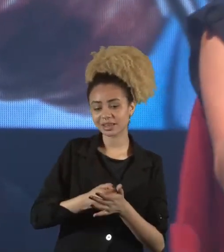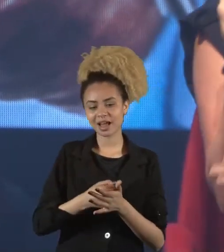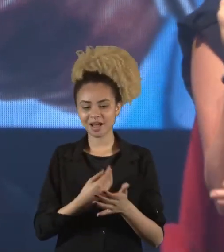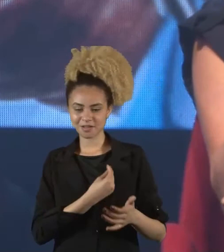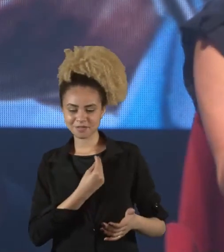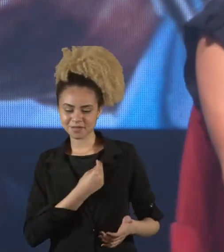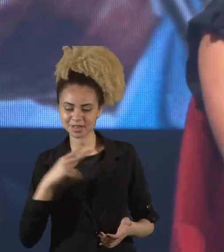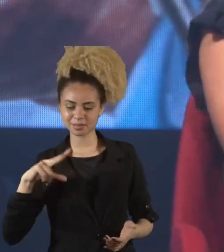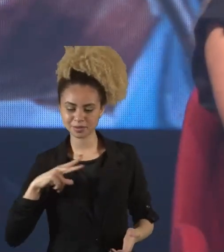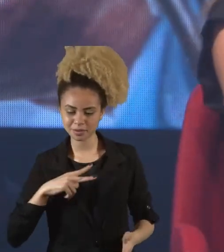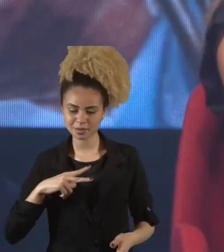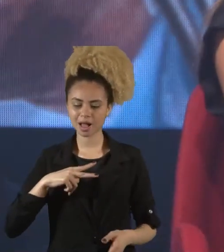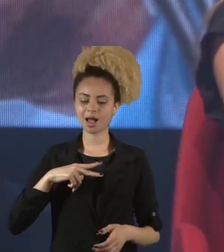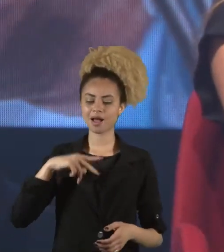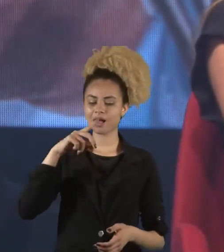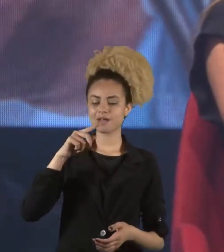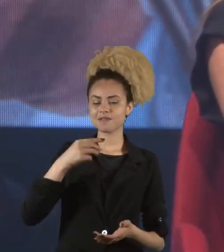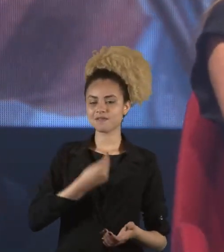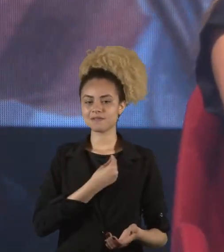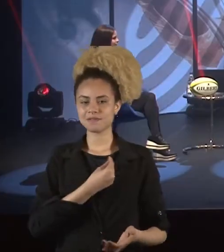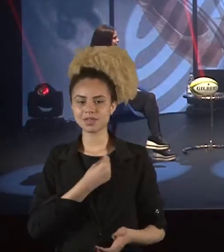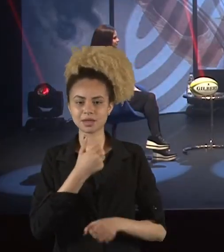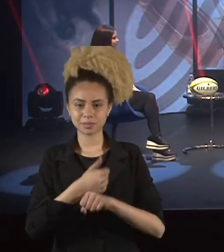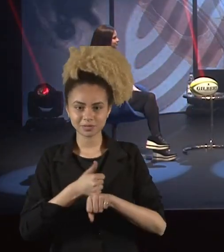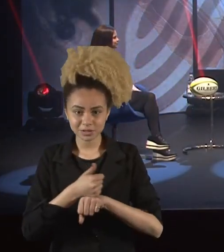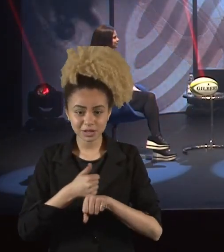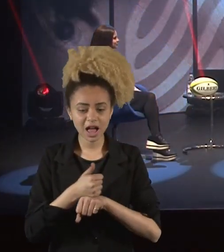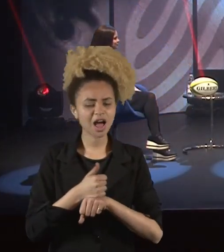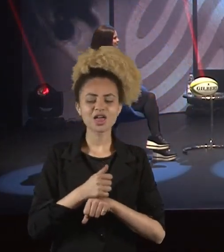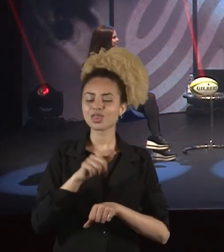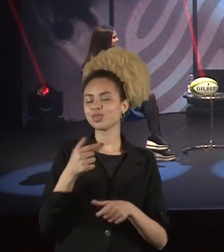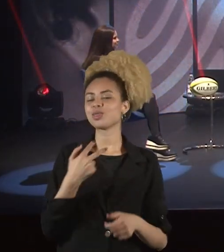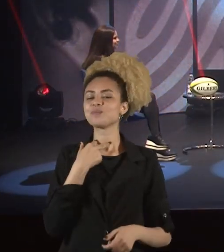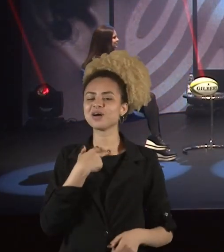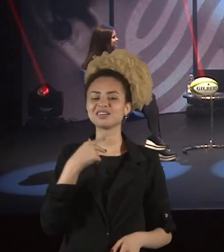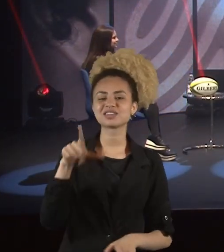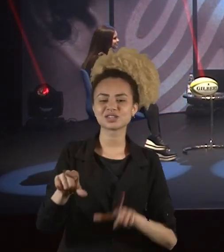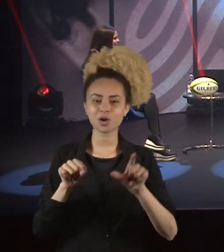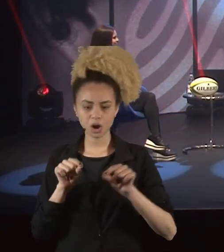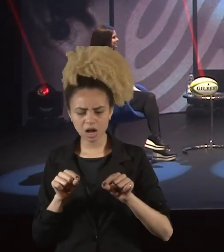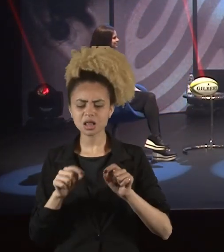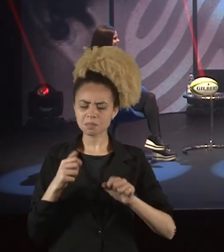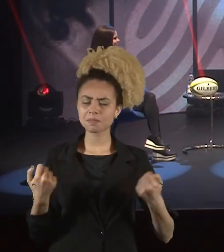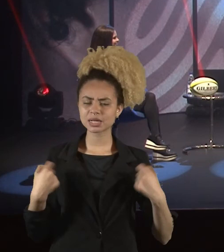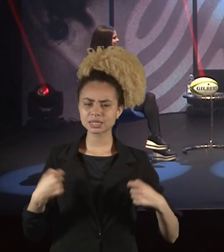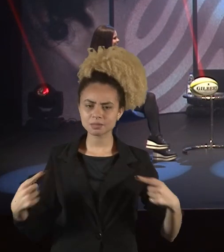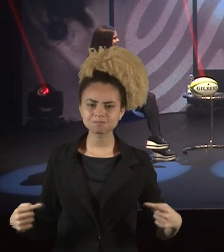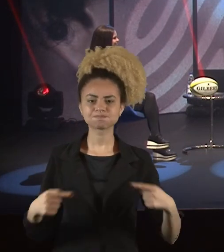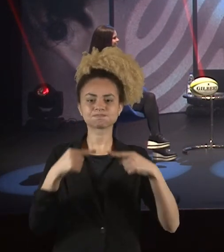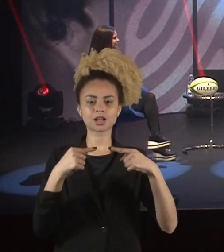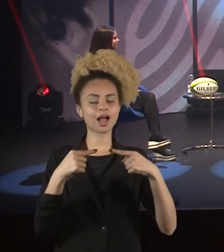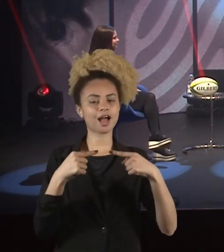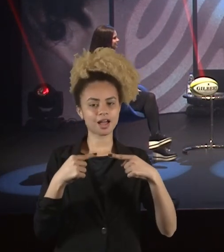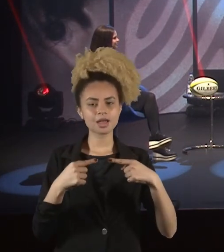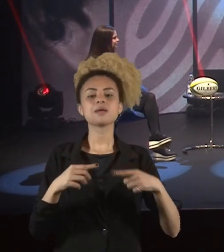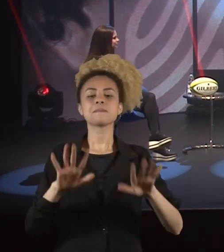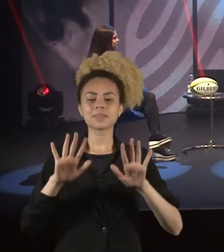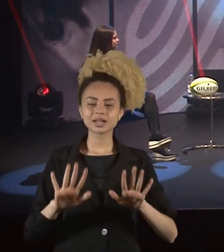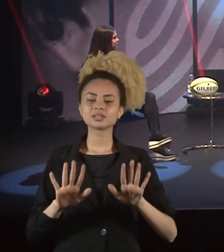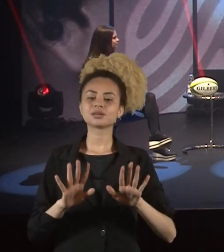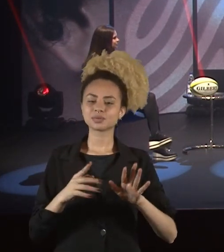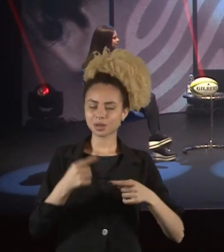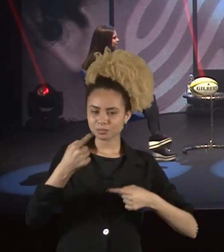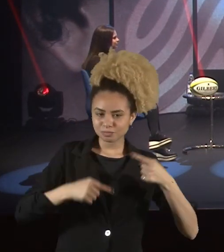ou a vida profissional. Isso não tem que ser uma escolha. Dá para fazer as duas coisas, dá para conciliar. Mas temos que mudar as políticas